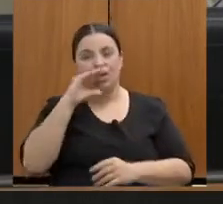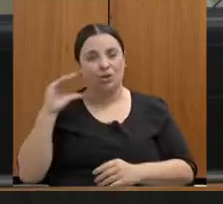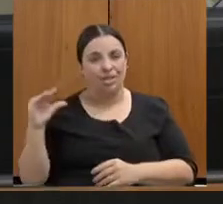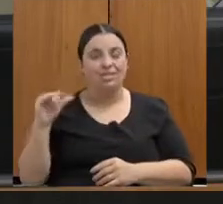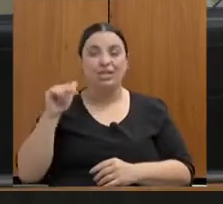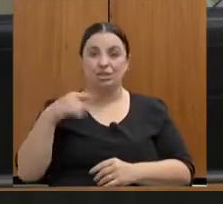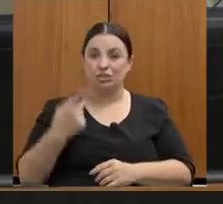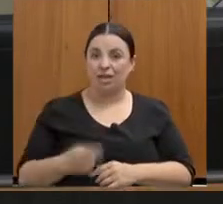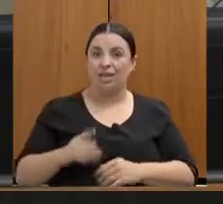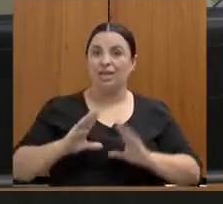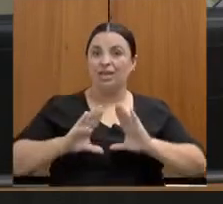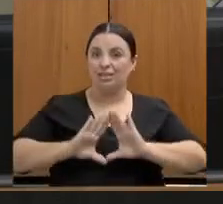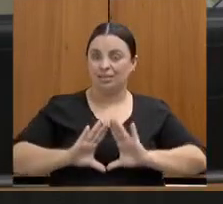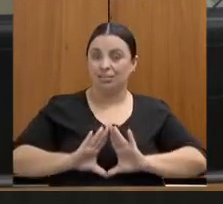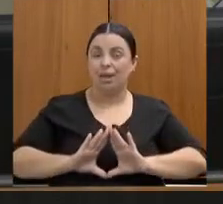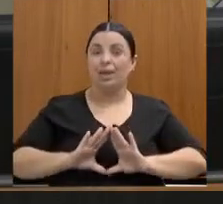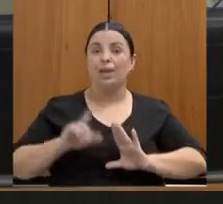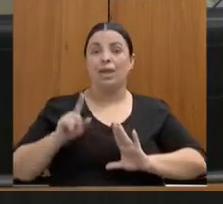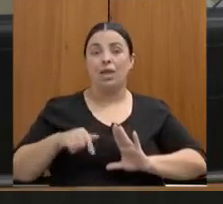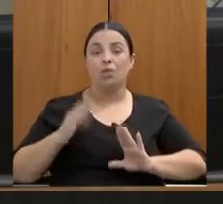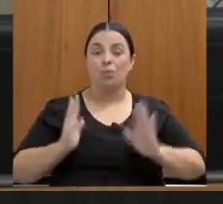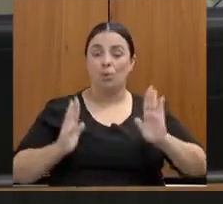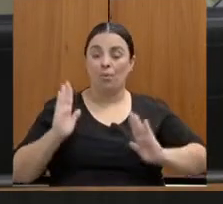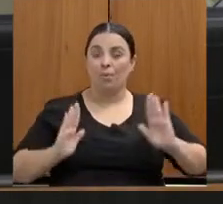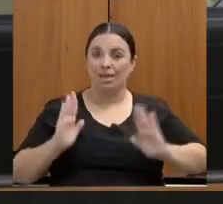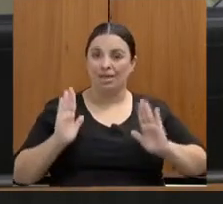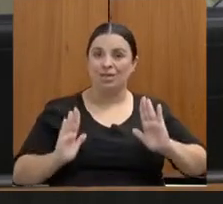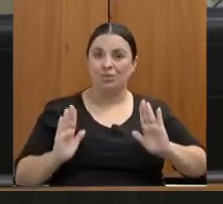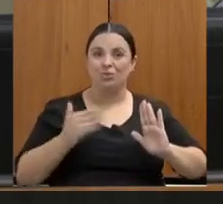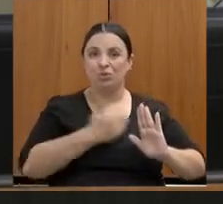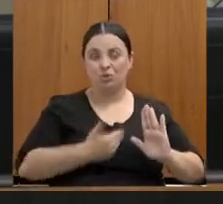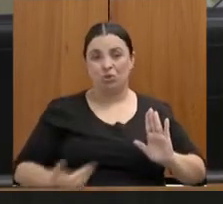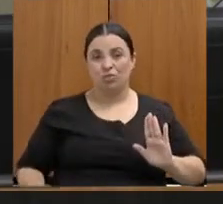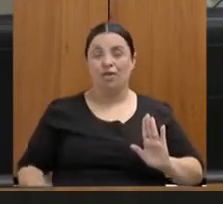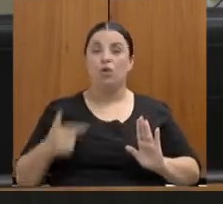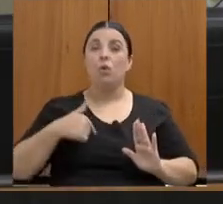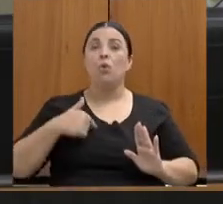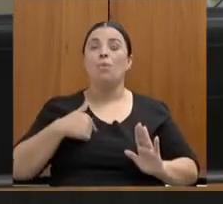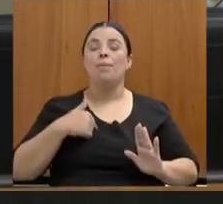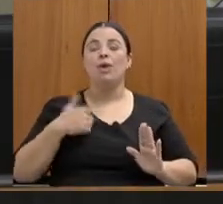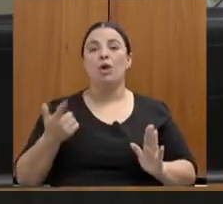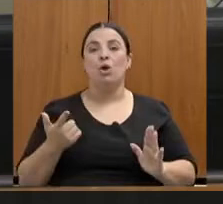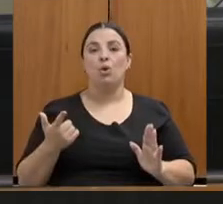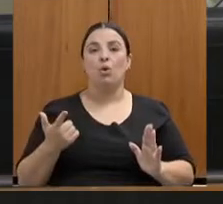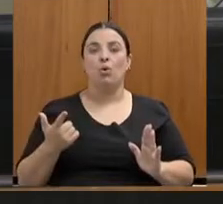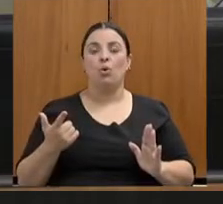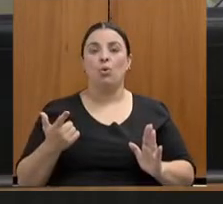dessa legislatura, o meu mandato dedicou boa parte do seu tempo